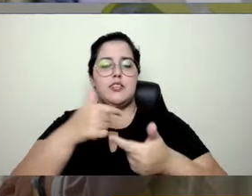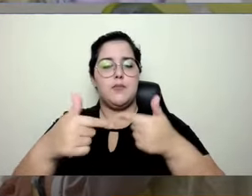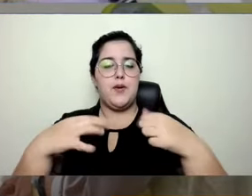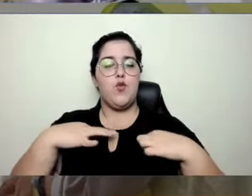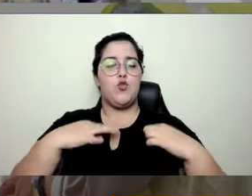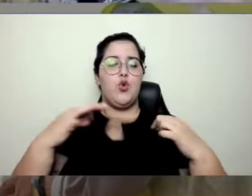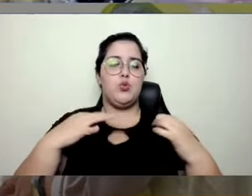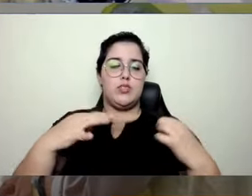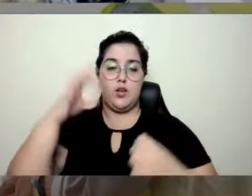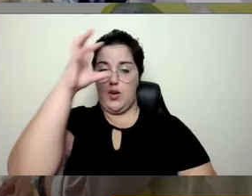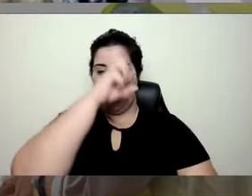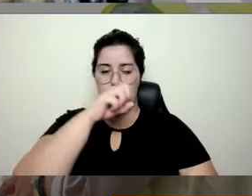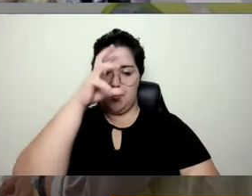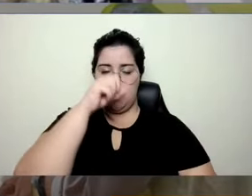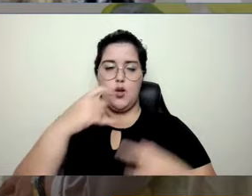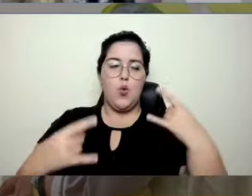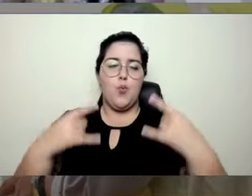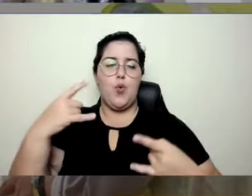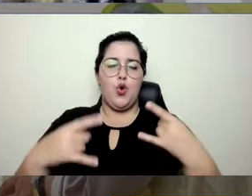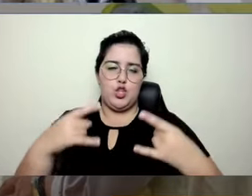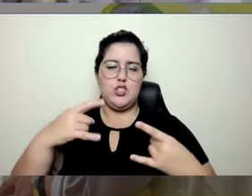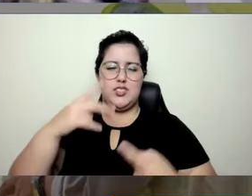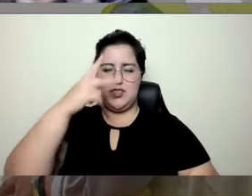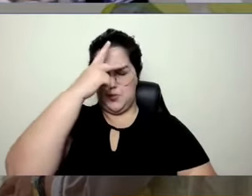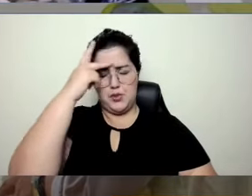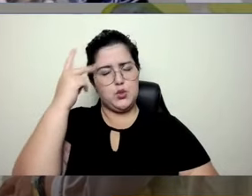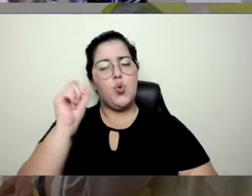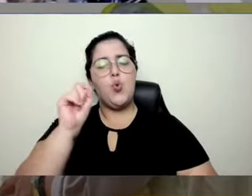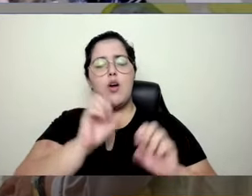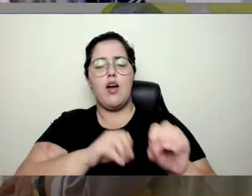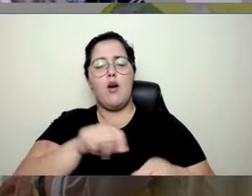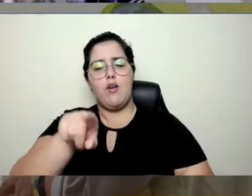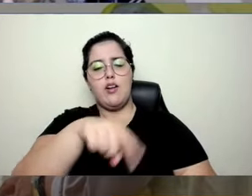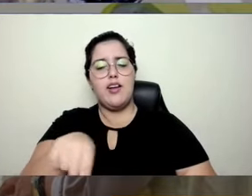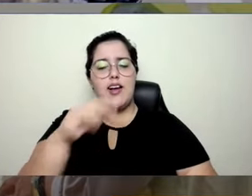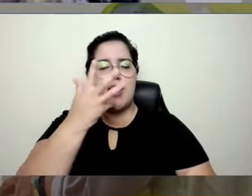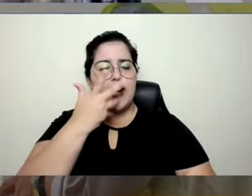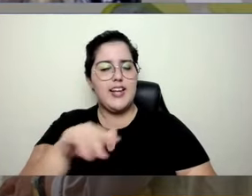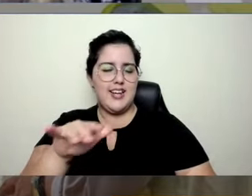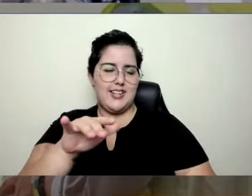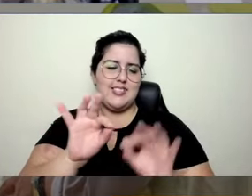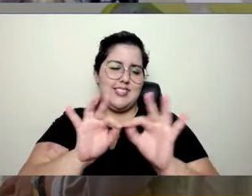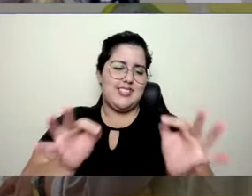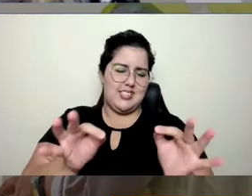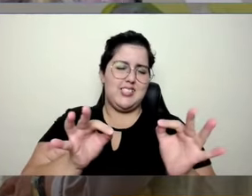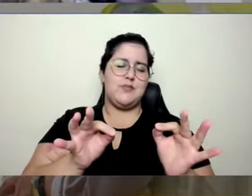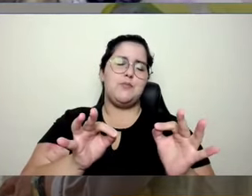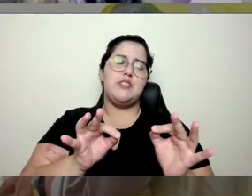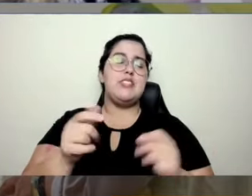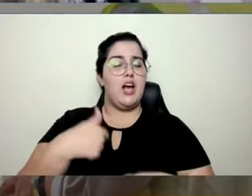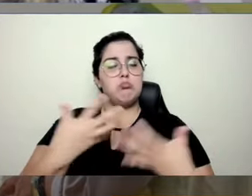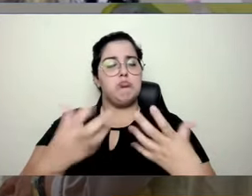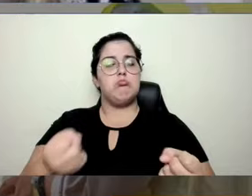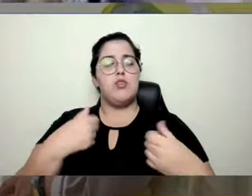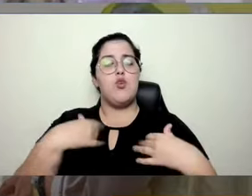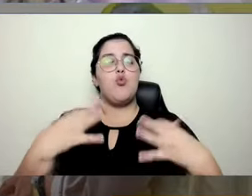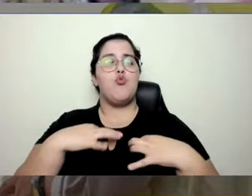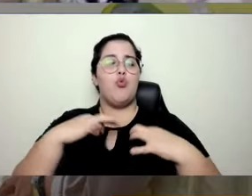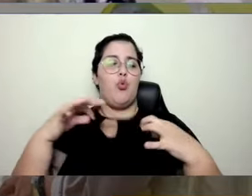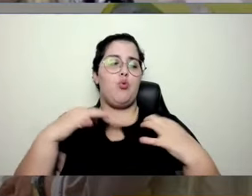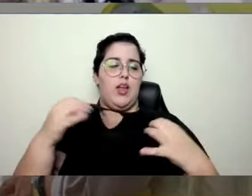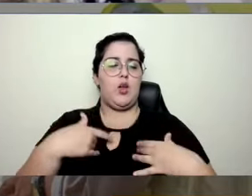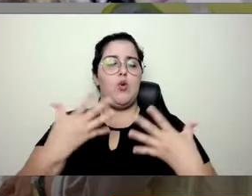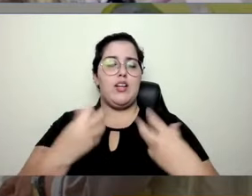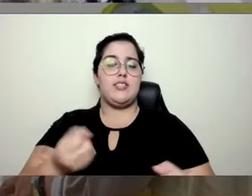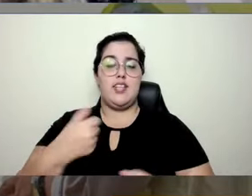ensina robótica para crianças em situação de vulnerabilidade, eu queria aprender robótica. Então eu falava, eu sou voluntária, eu vou lá no meio deles, já